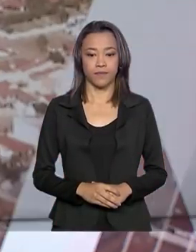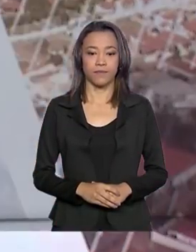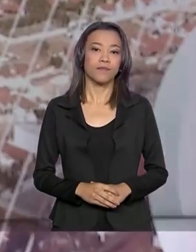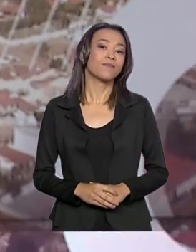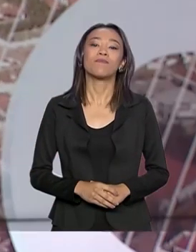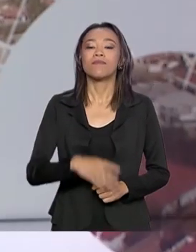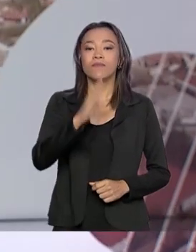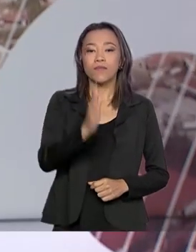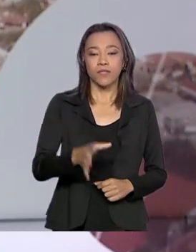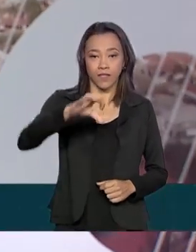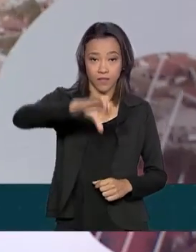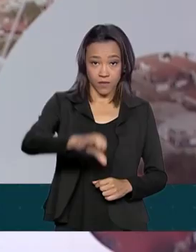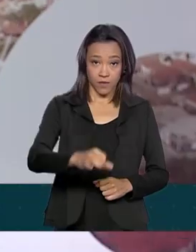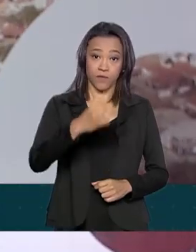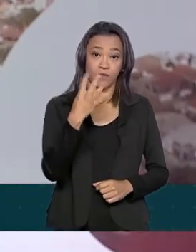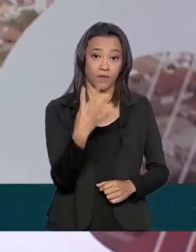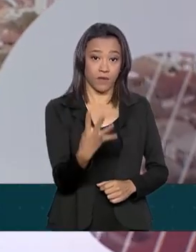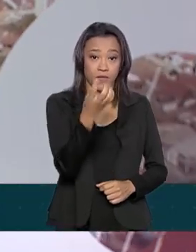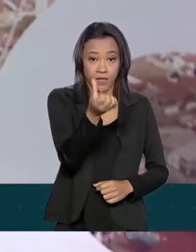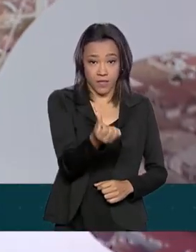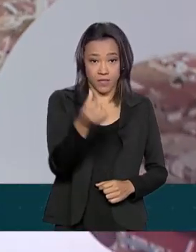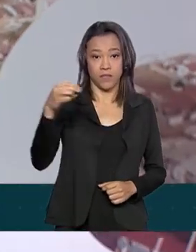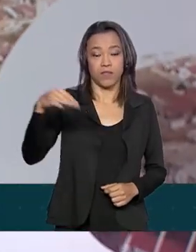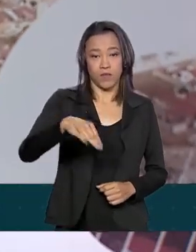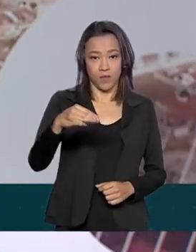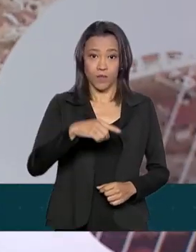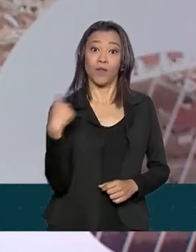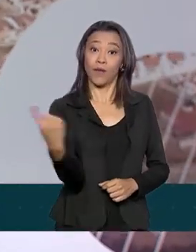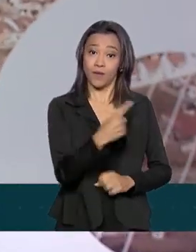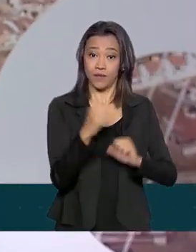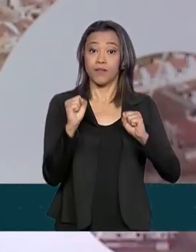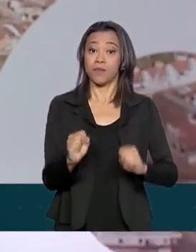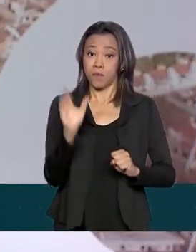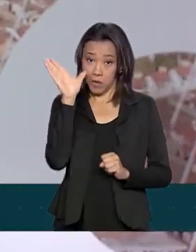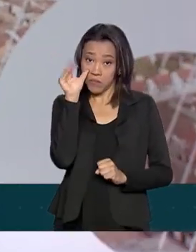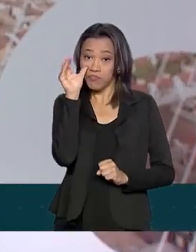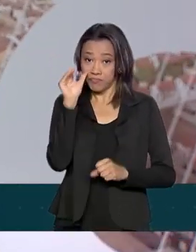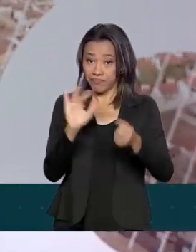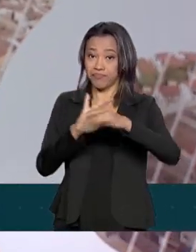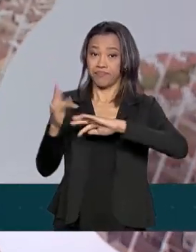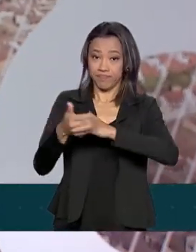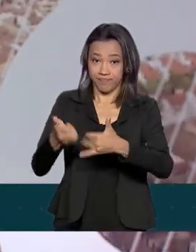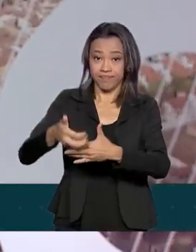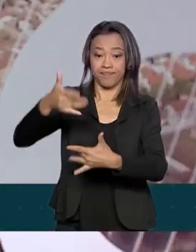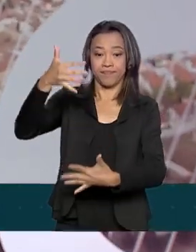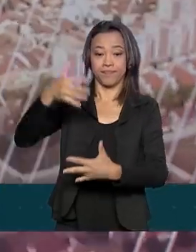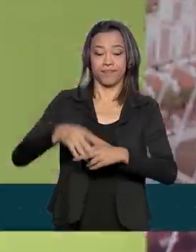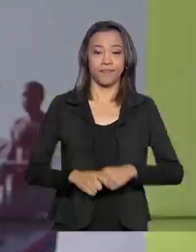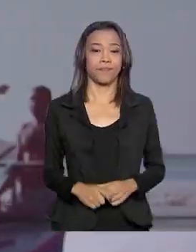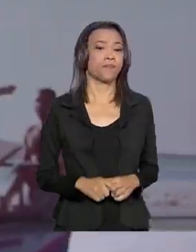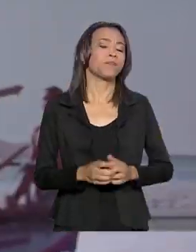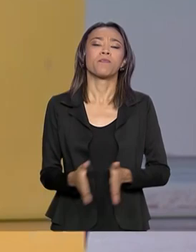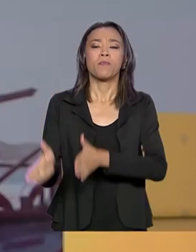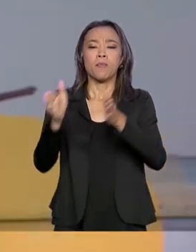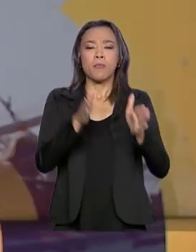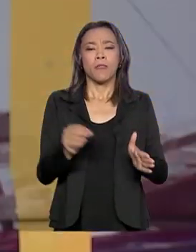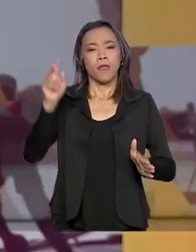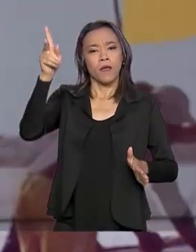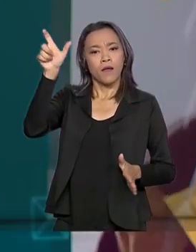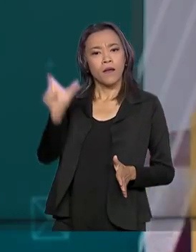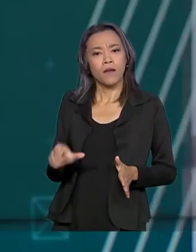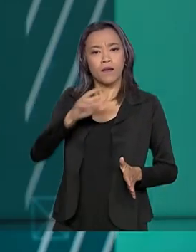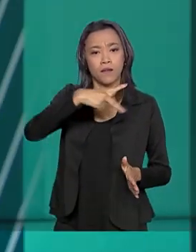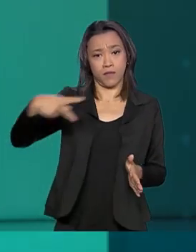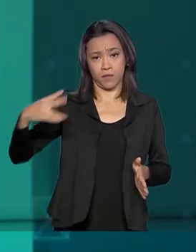São 9 horas e 46 minutos. Nós estamos ao vivo também pelas redes sociais. O presidente Jair